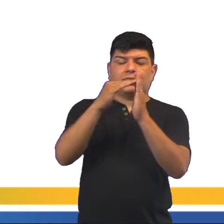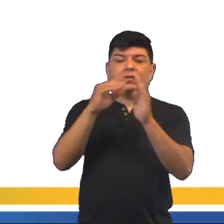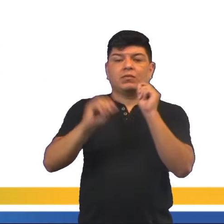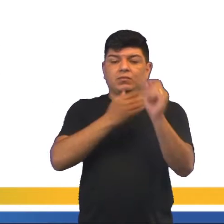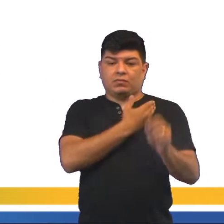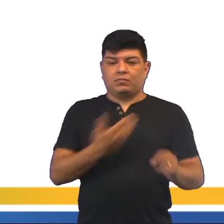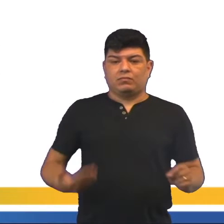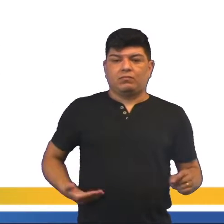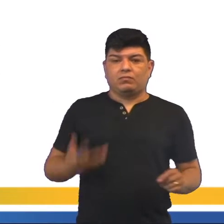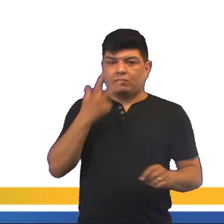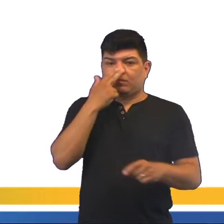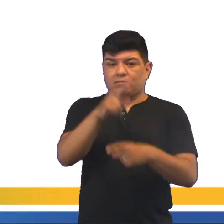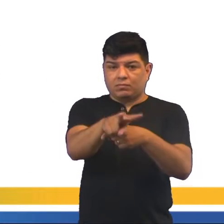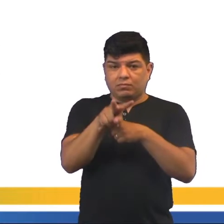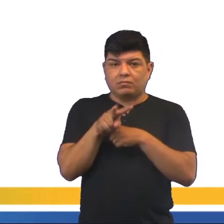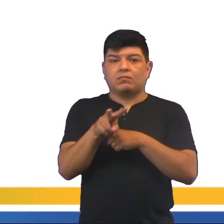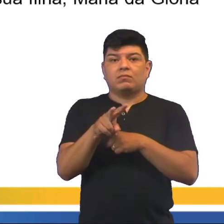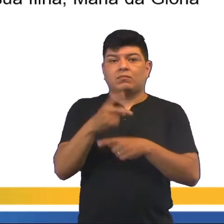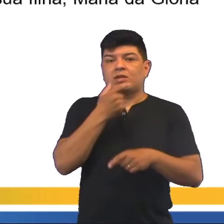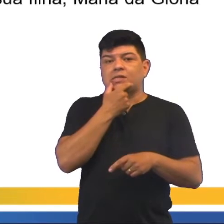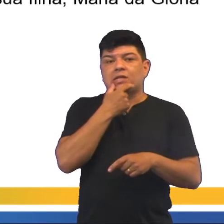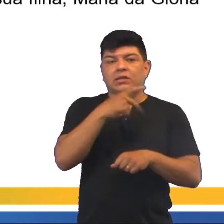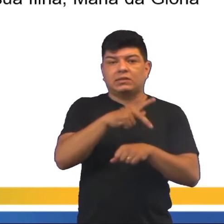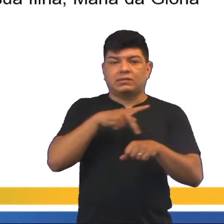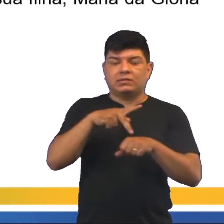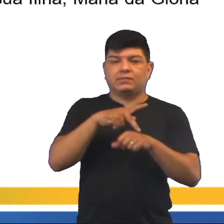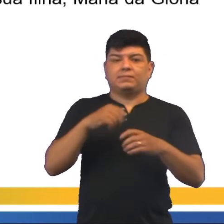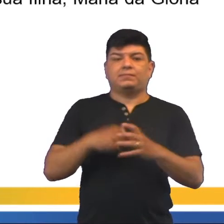o governo a recorrer a empréstimos com a Inglaterra.